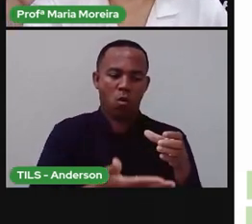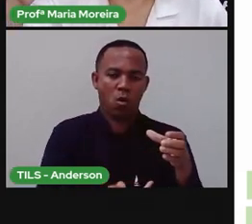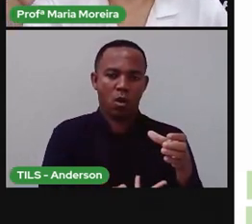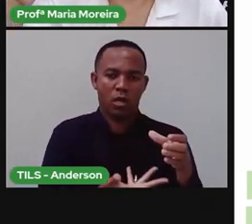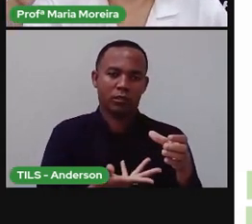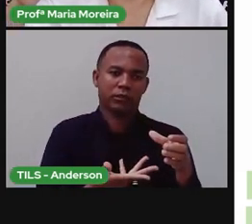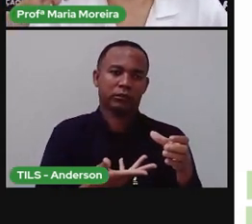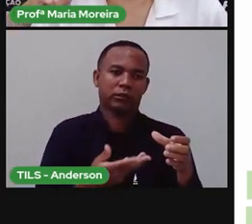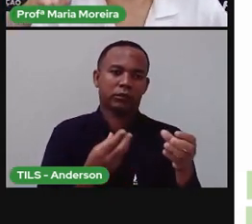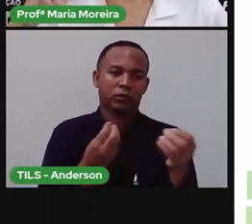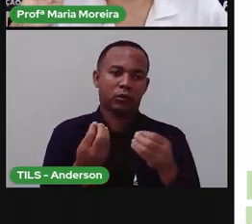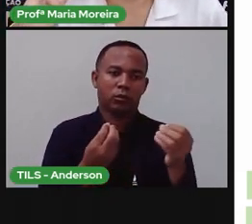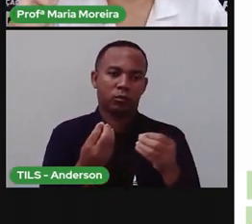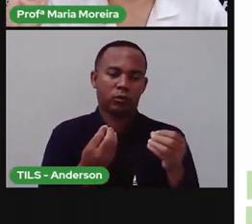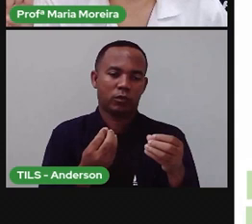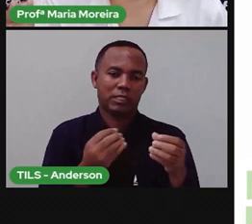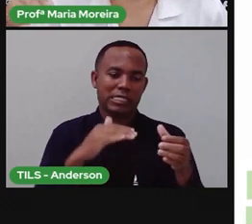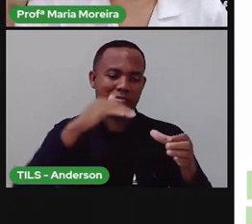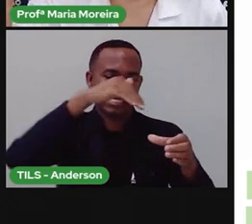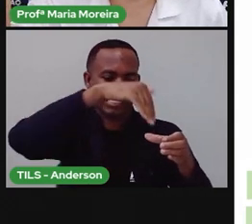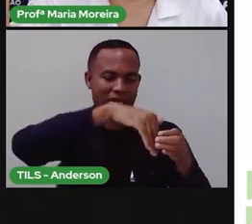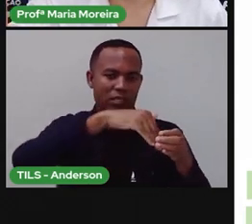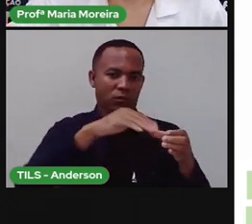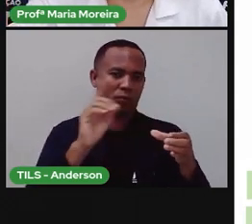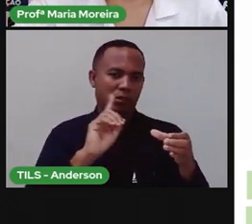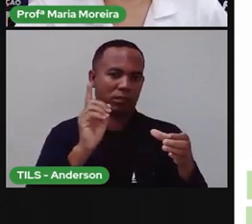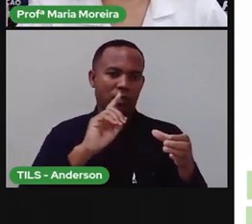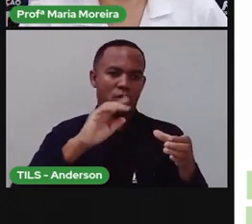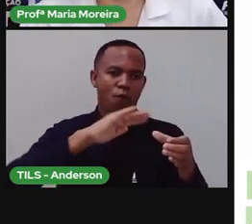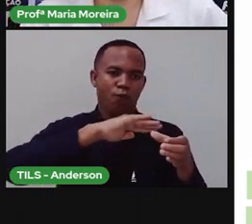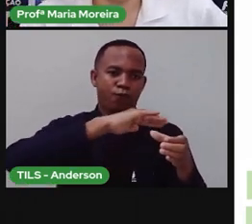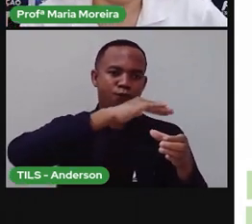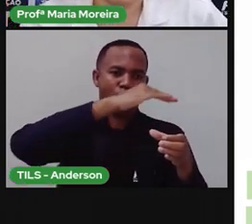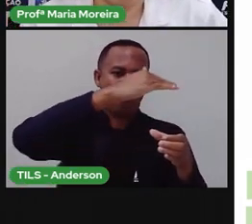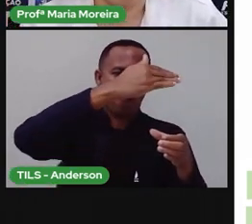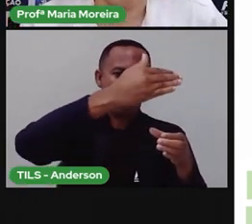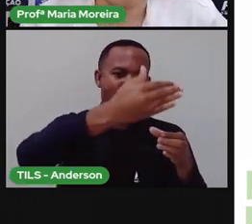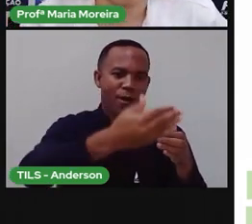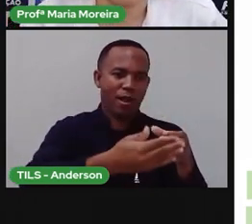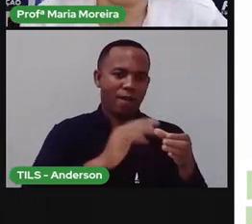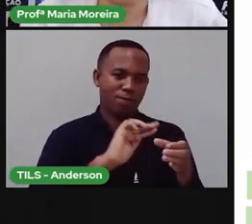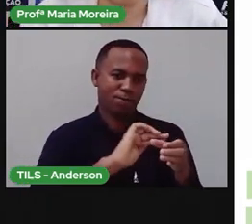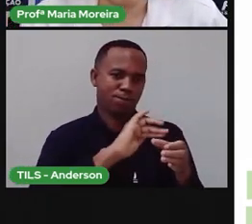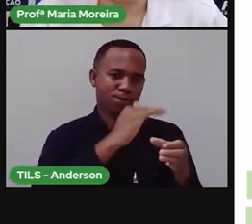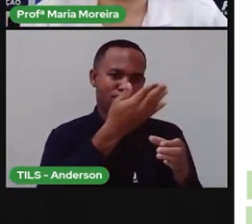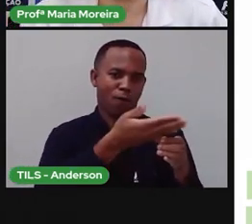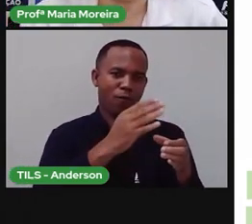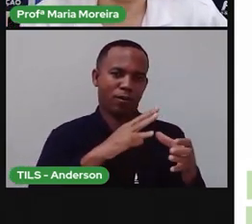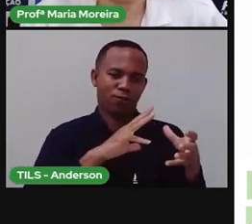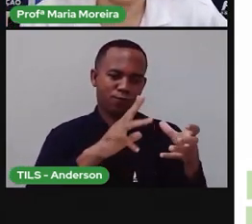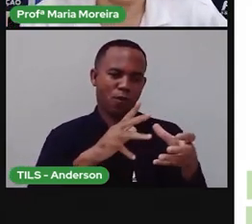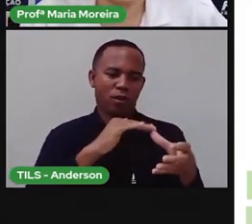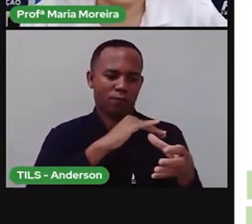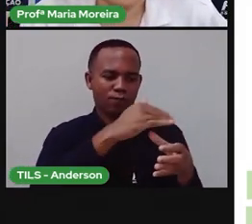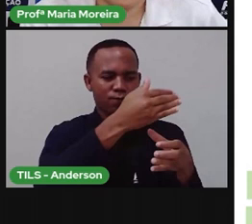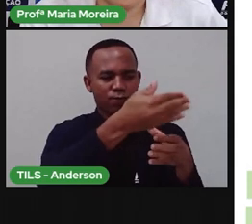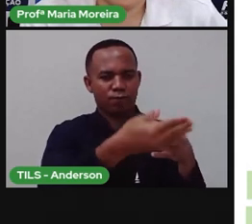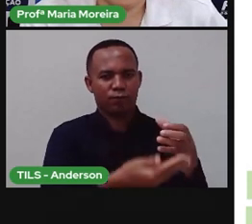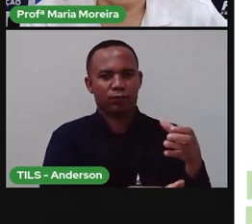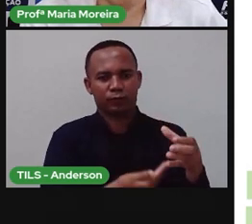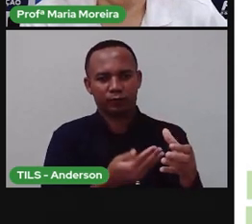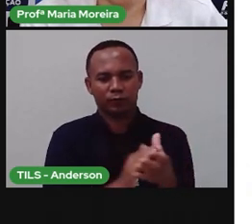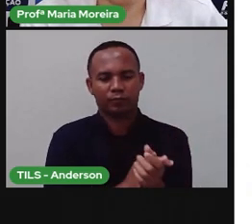a gente estudou, né? As camadas inteiras. Vamos falar sobre as camadas externas que formam o nosso planeta.